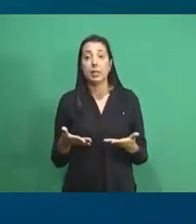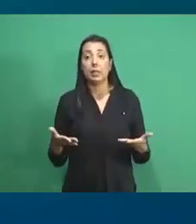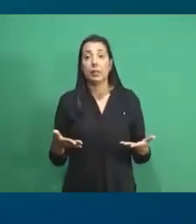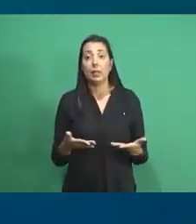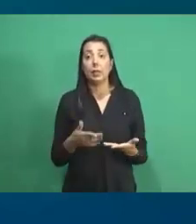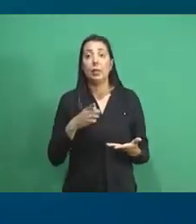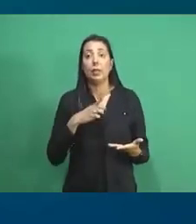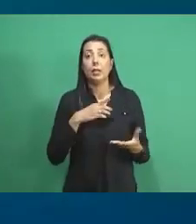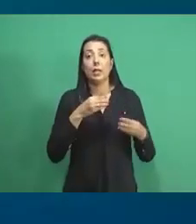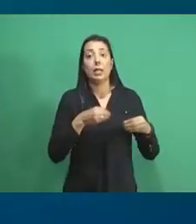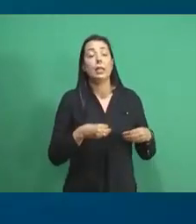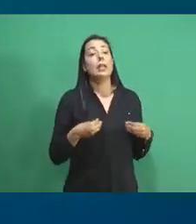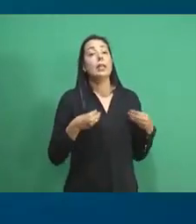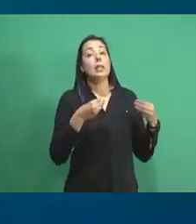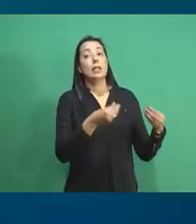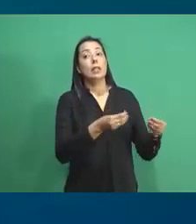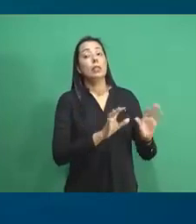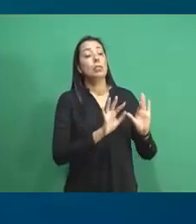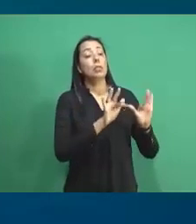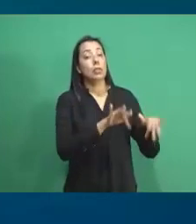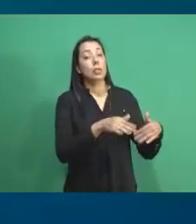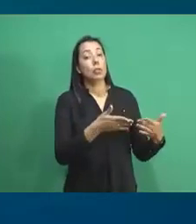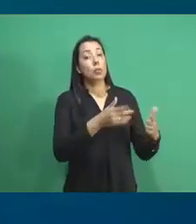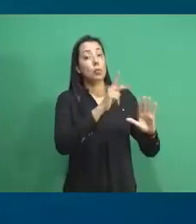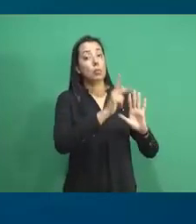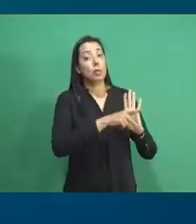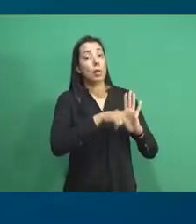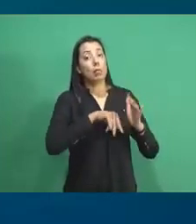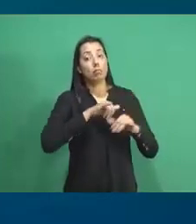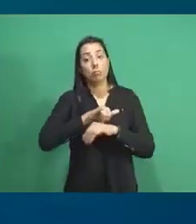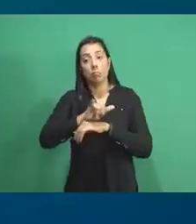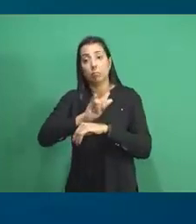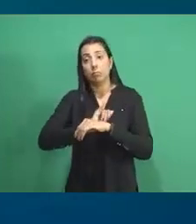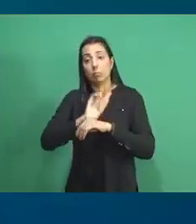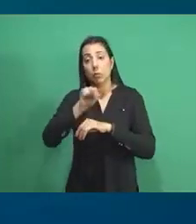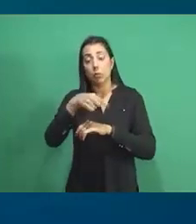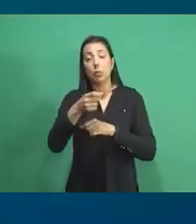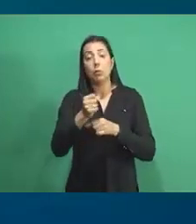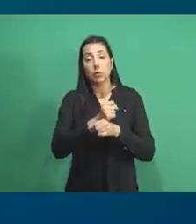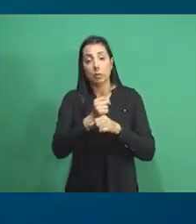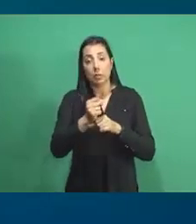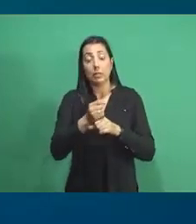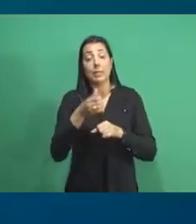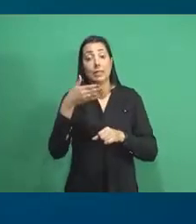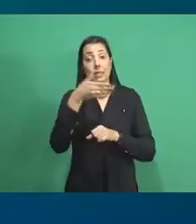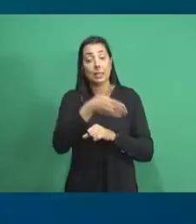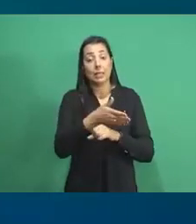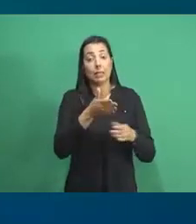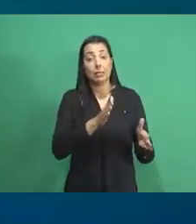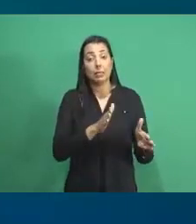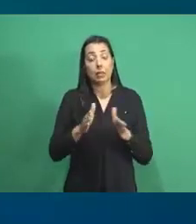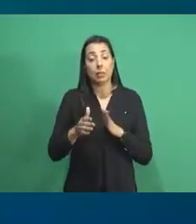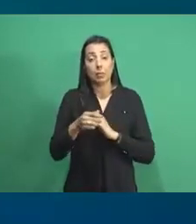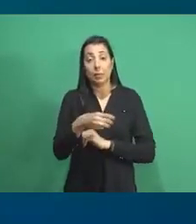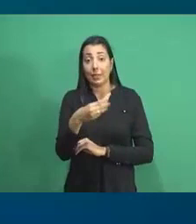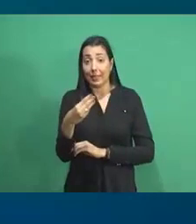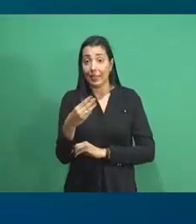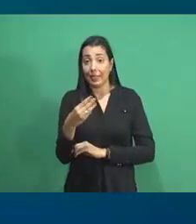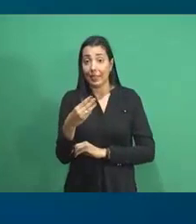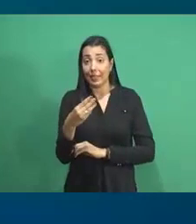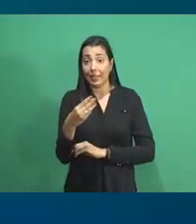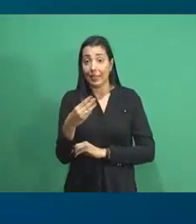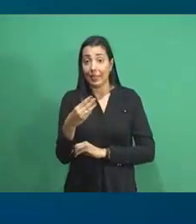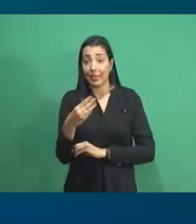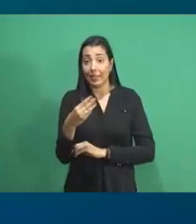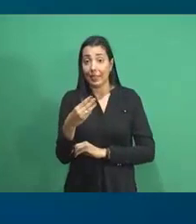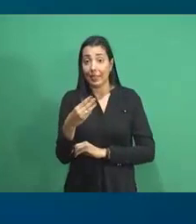entregando a finalização de um planejamento estratégico para os próximos anos, entrando numa fase 3. Temos também